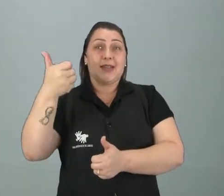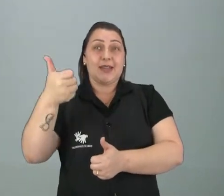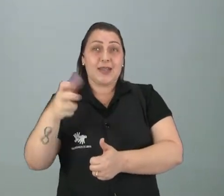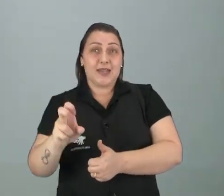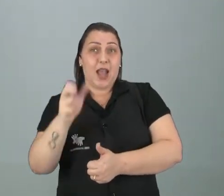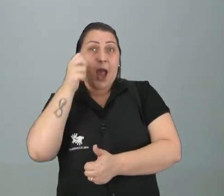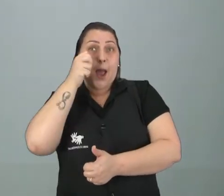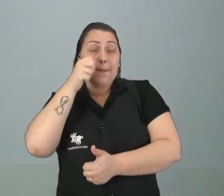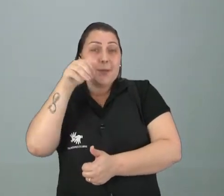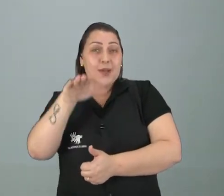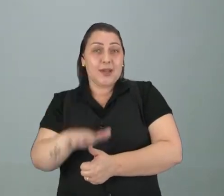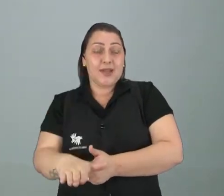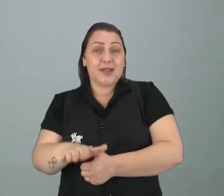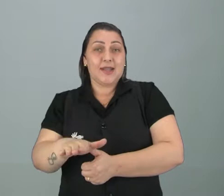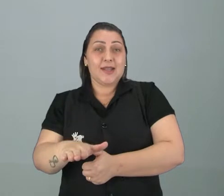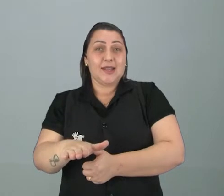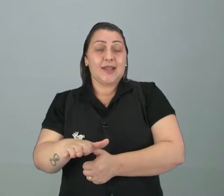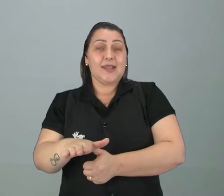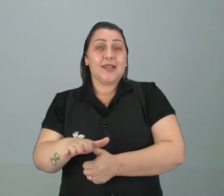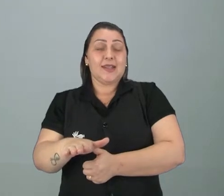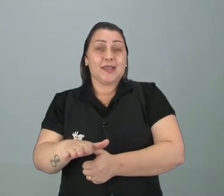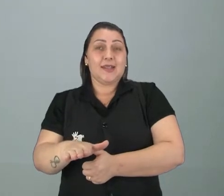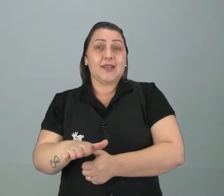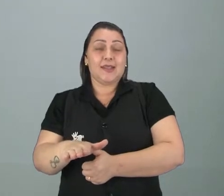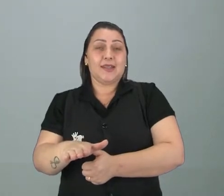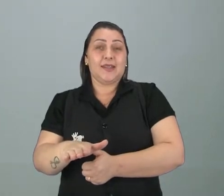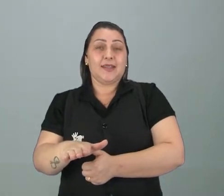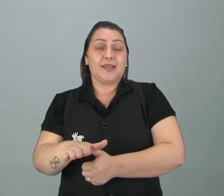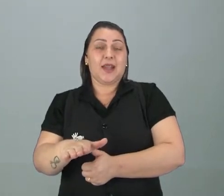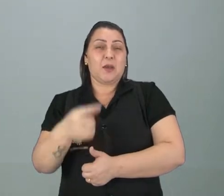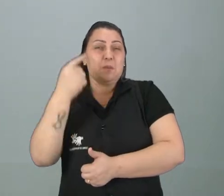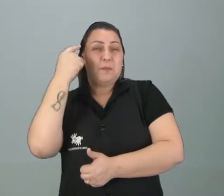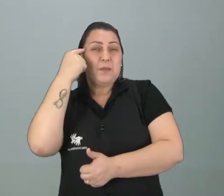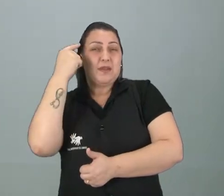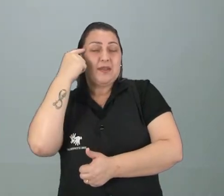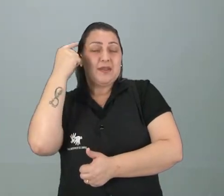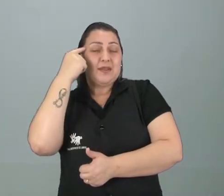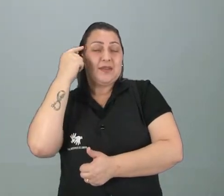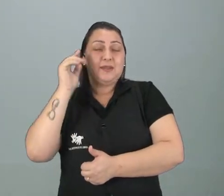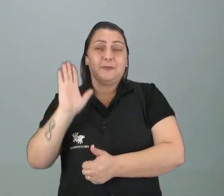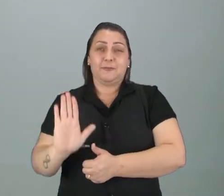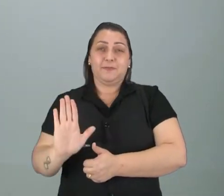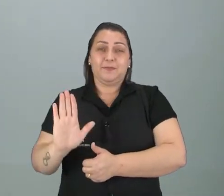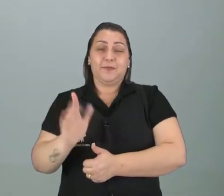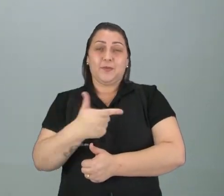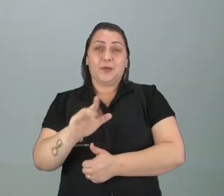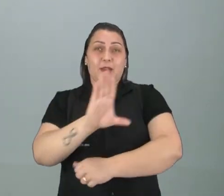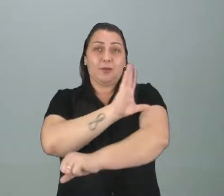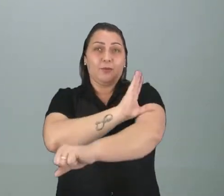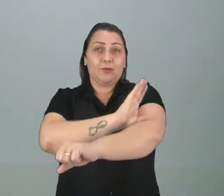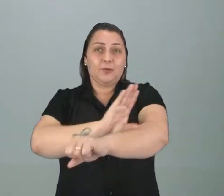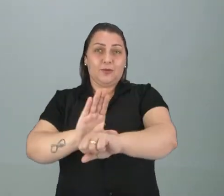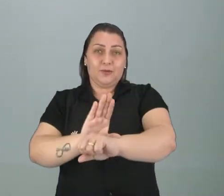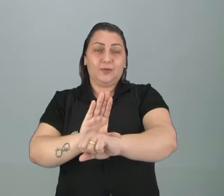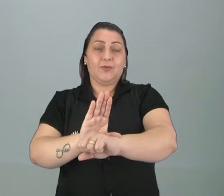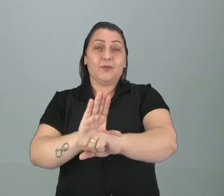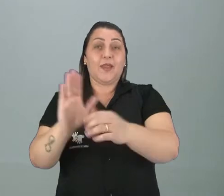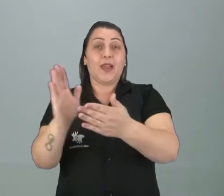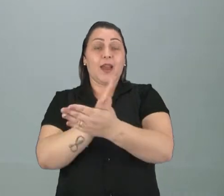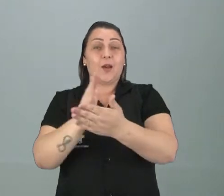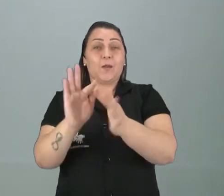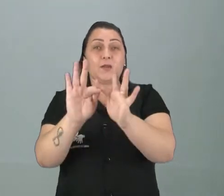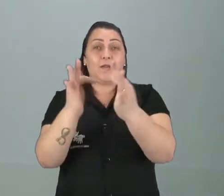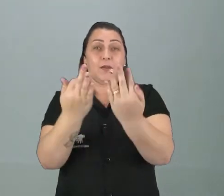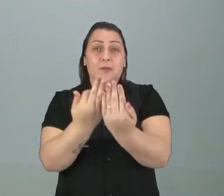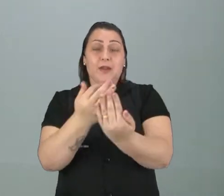menina vai deixando de ser moça, né? A gente pensa assim, só que não é aquela, não tem aquela cultura. Algumas